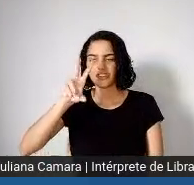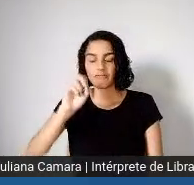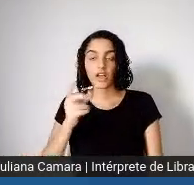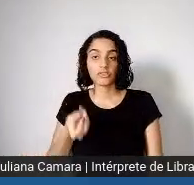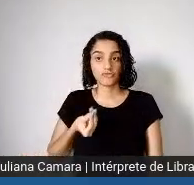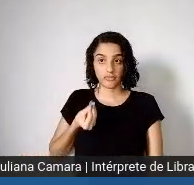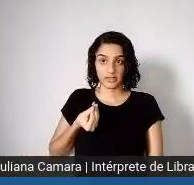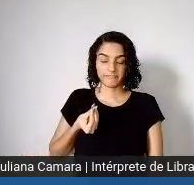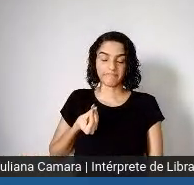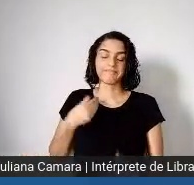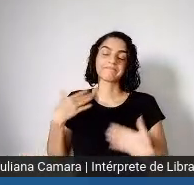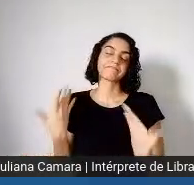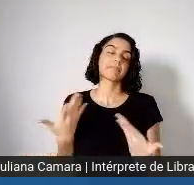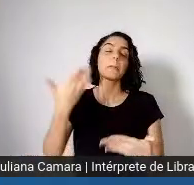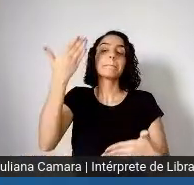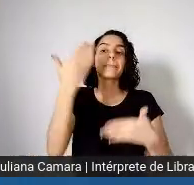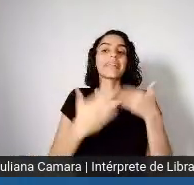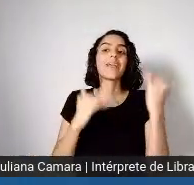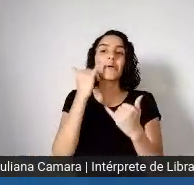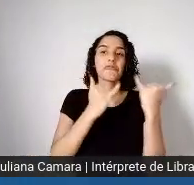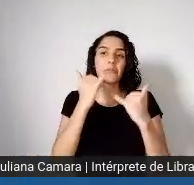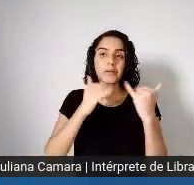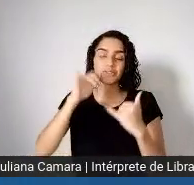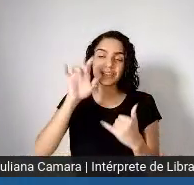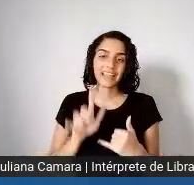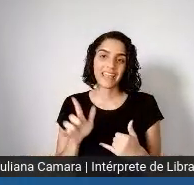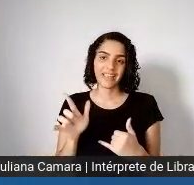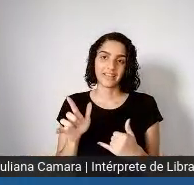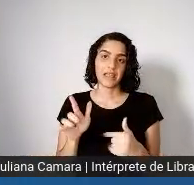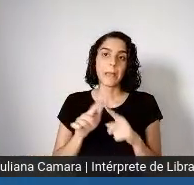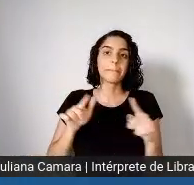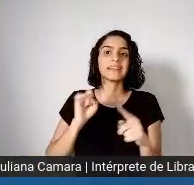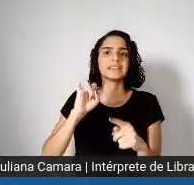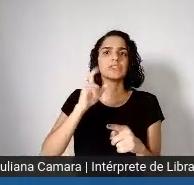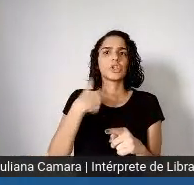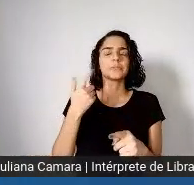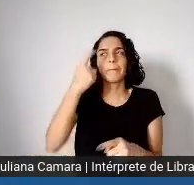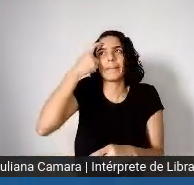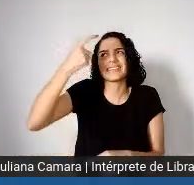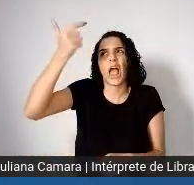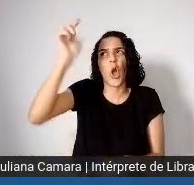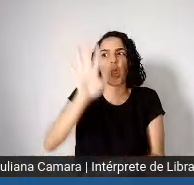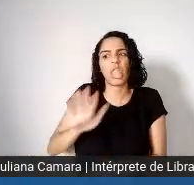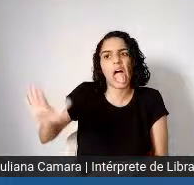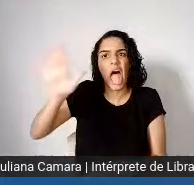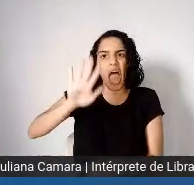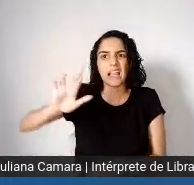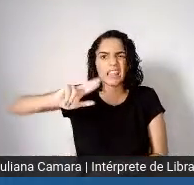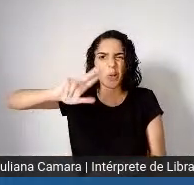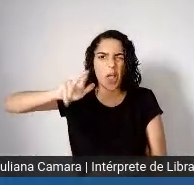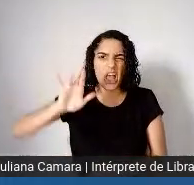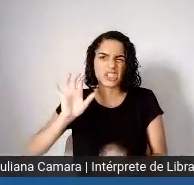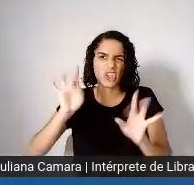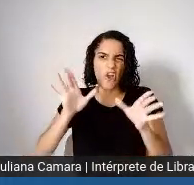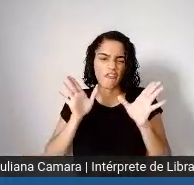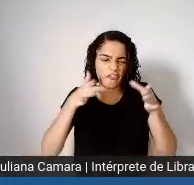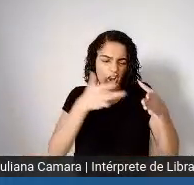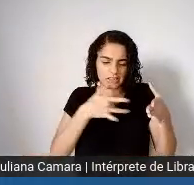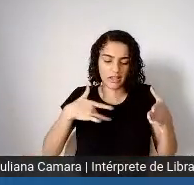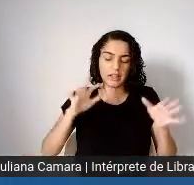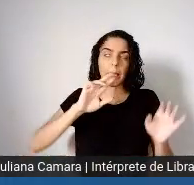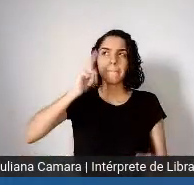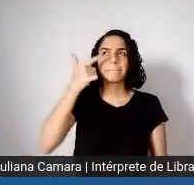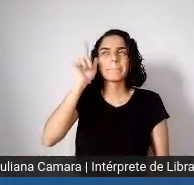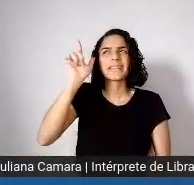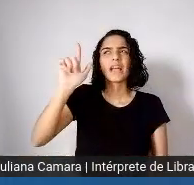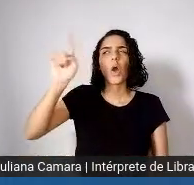além do setor saúde, para além da saúde, o drama nos preocupa. Essa desigualdade,